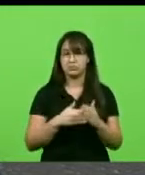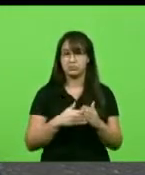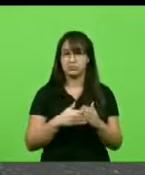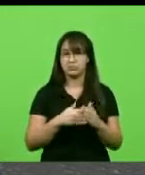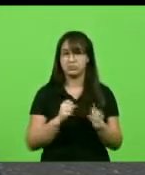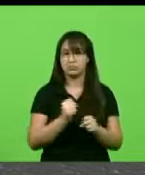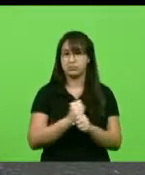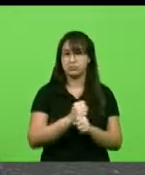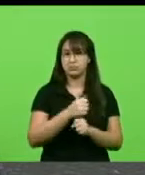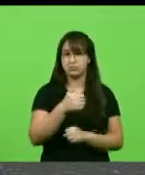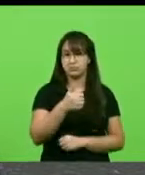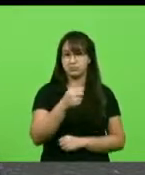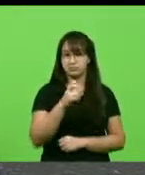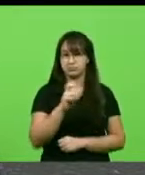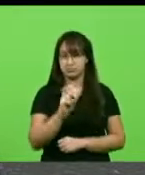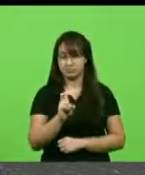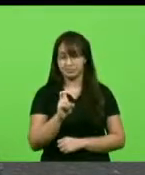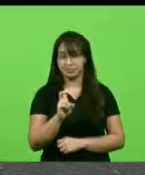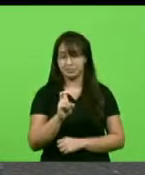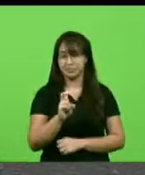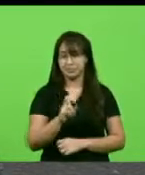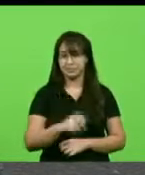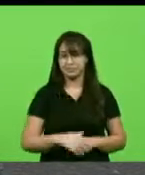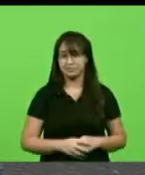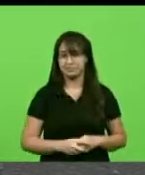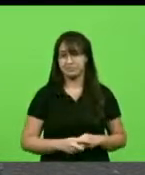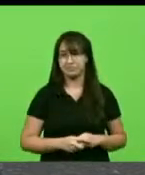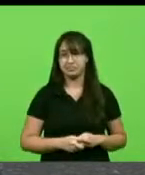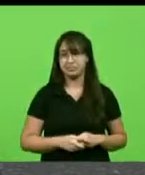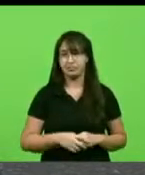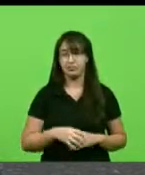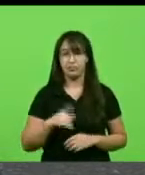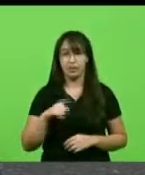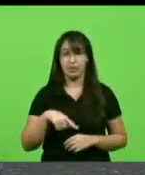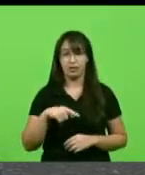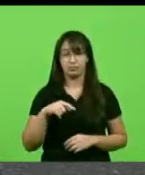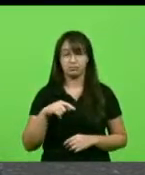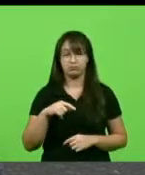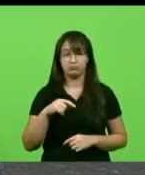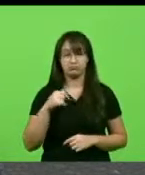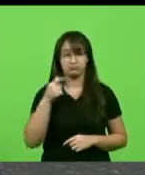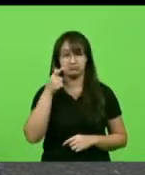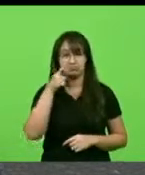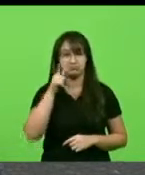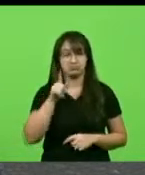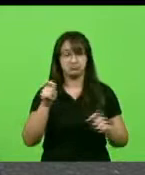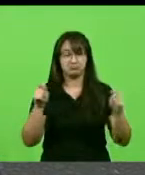Me parece que é uma grande oportunidade para que Santa Catarina